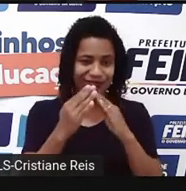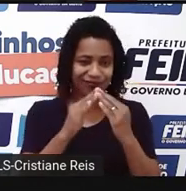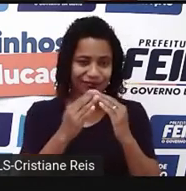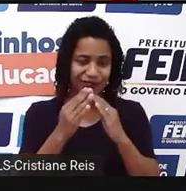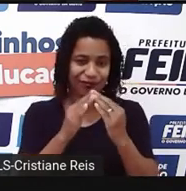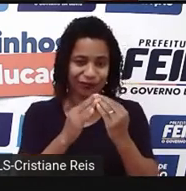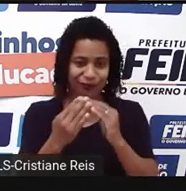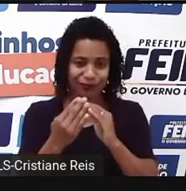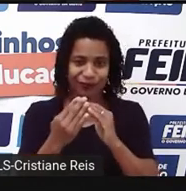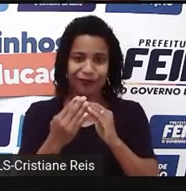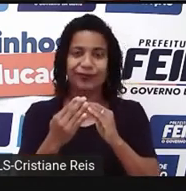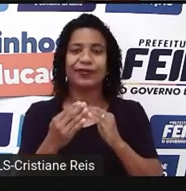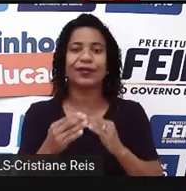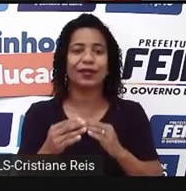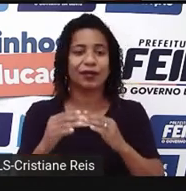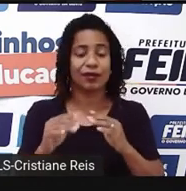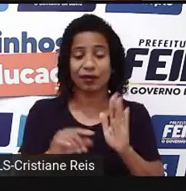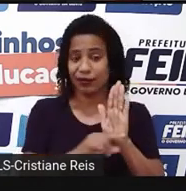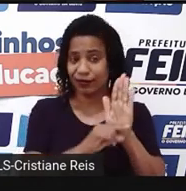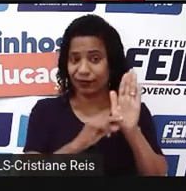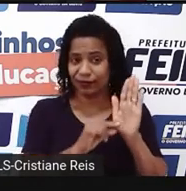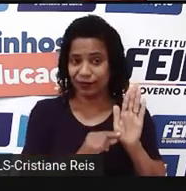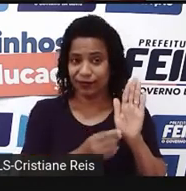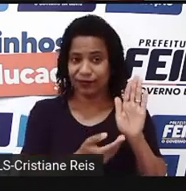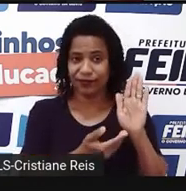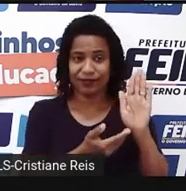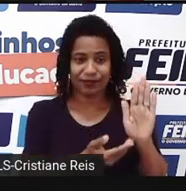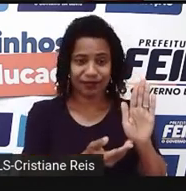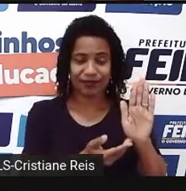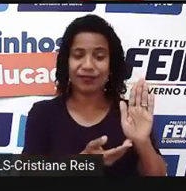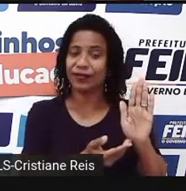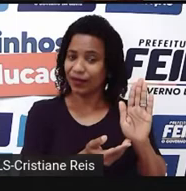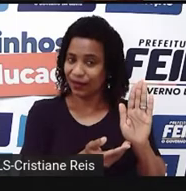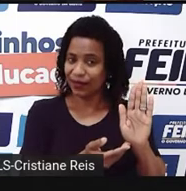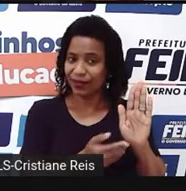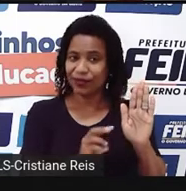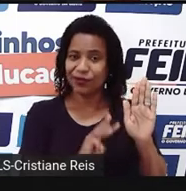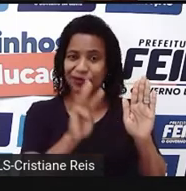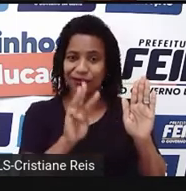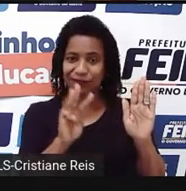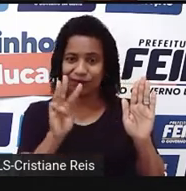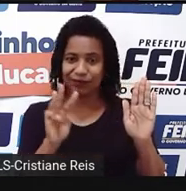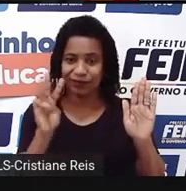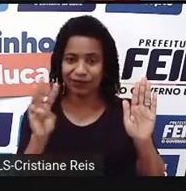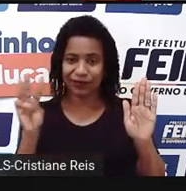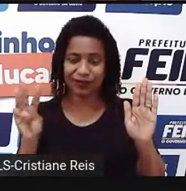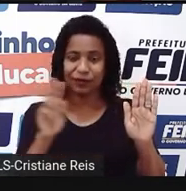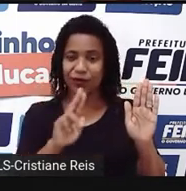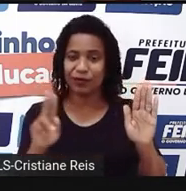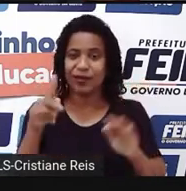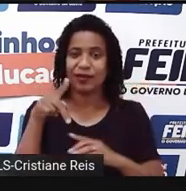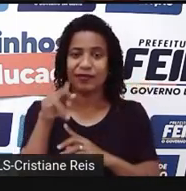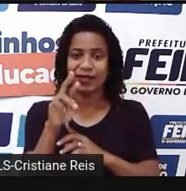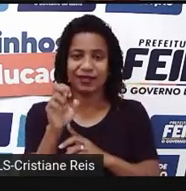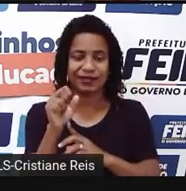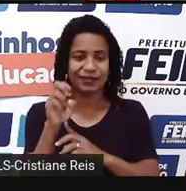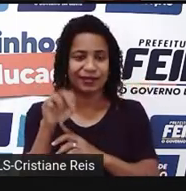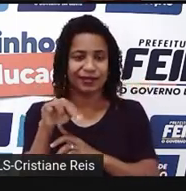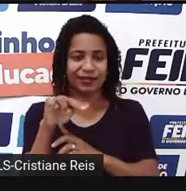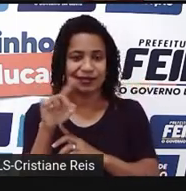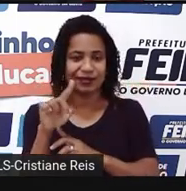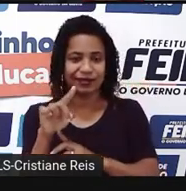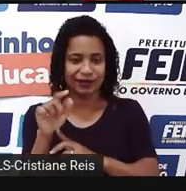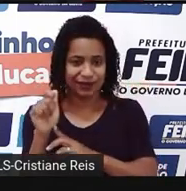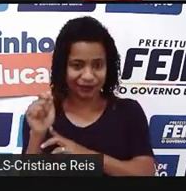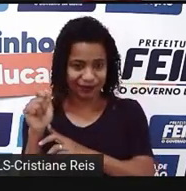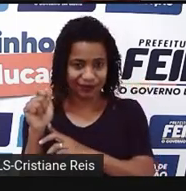produzida por Mídia Ninja e está disponível nesse site, Precensa. Então, gente, esse